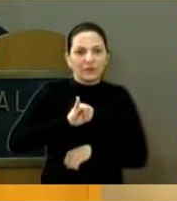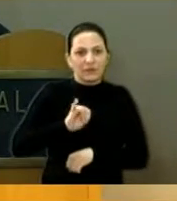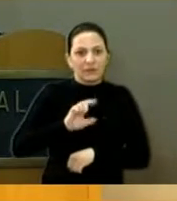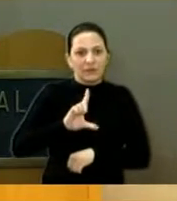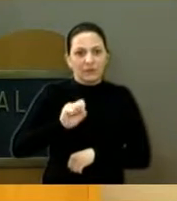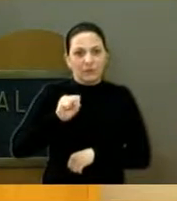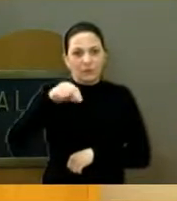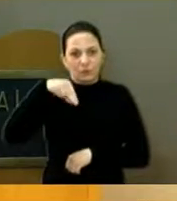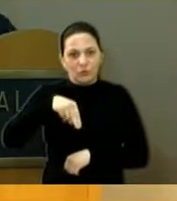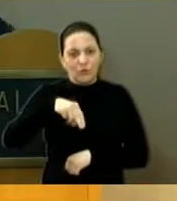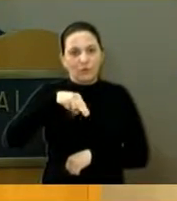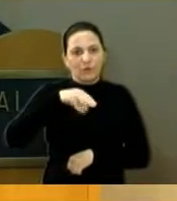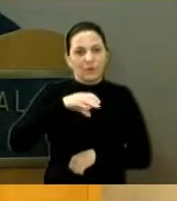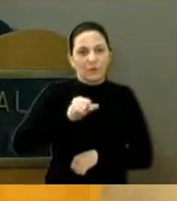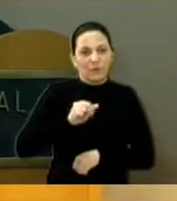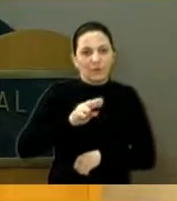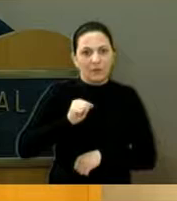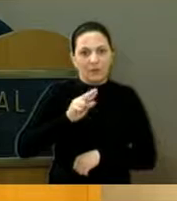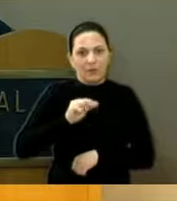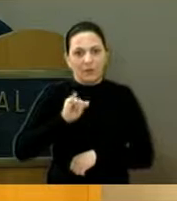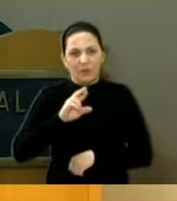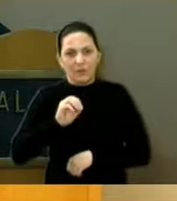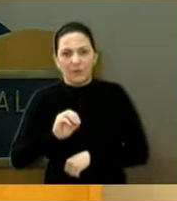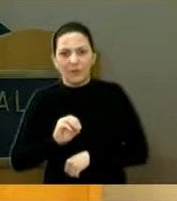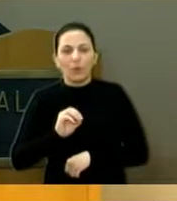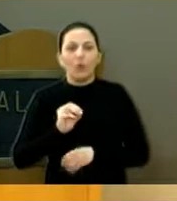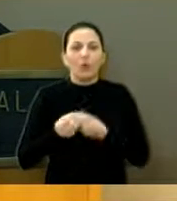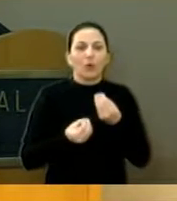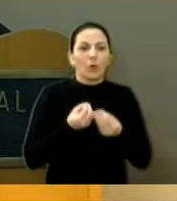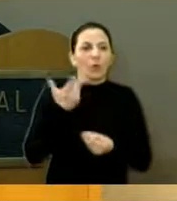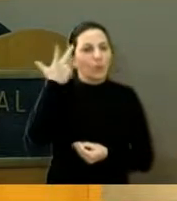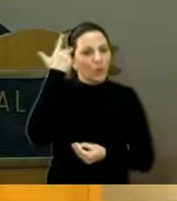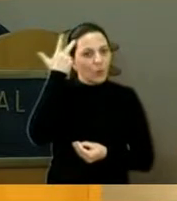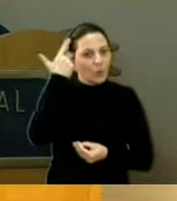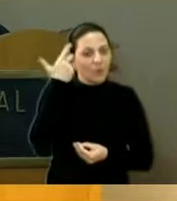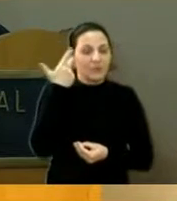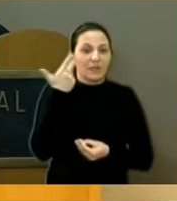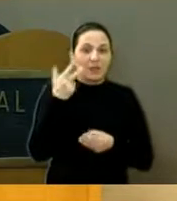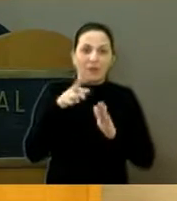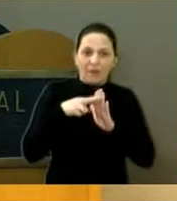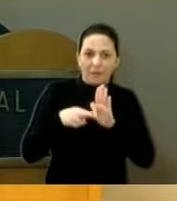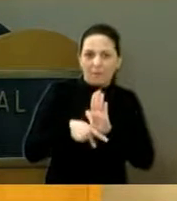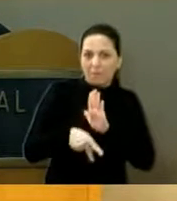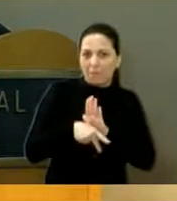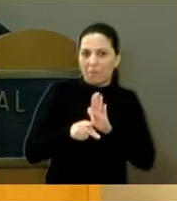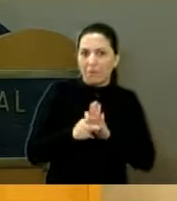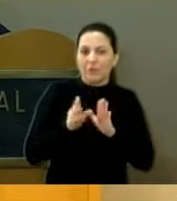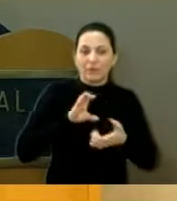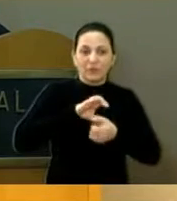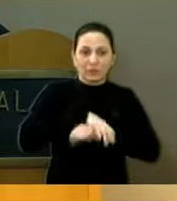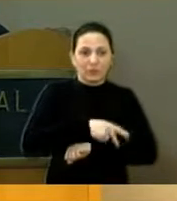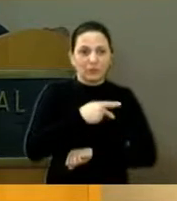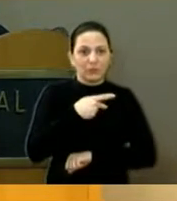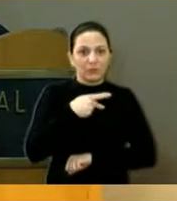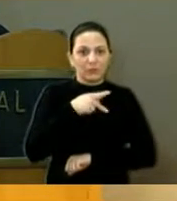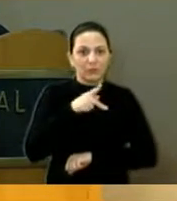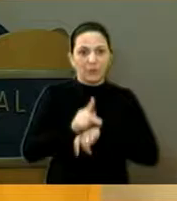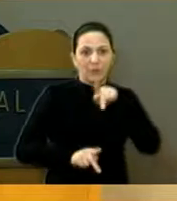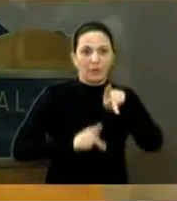para ver como é que vai normalizar essa situação para a população. A segurança, né? Pode passar.